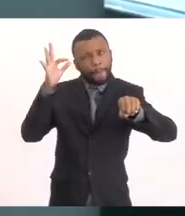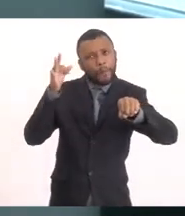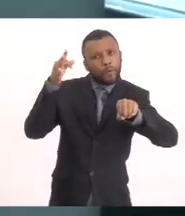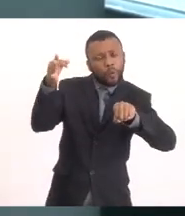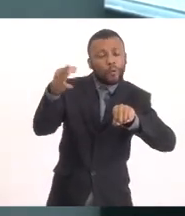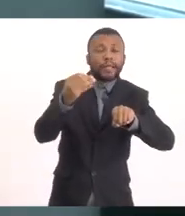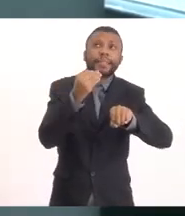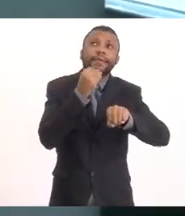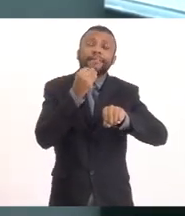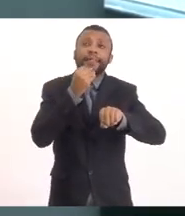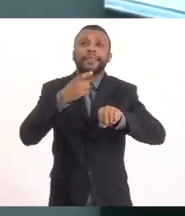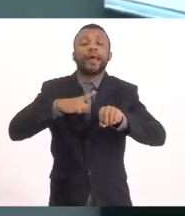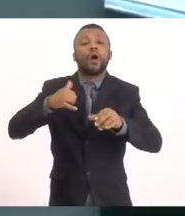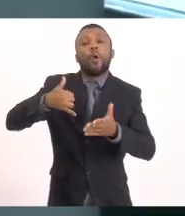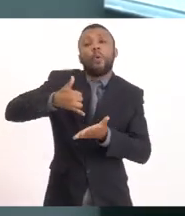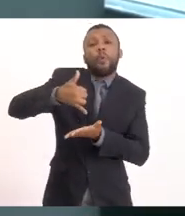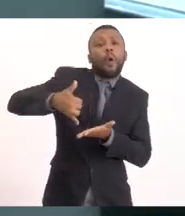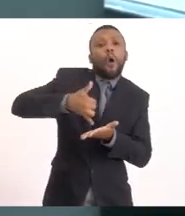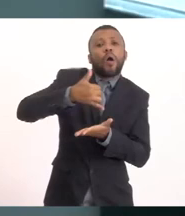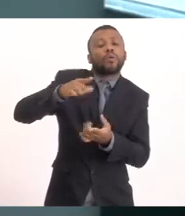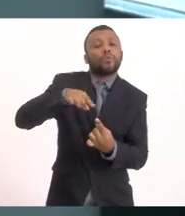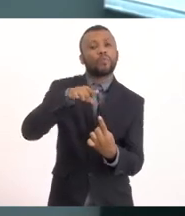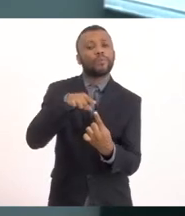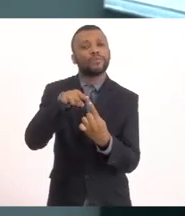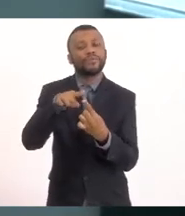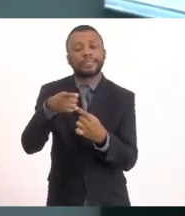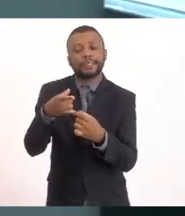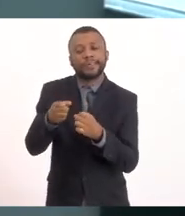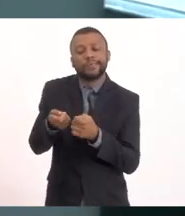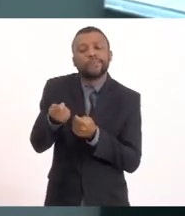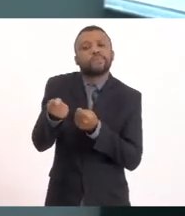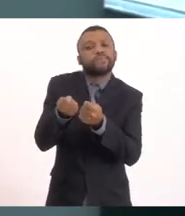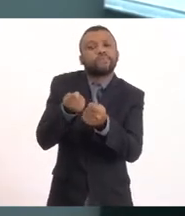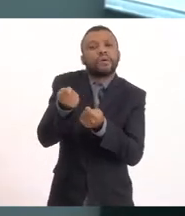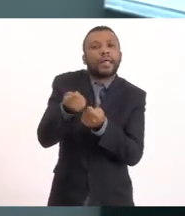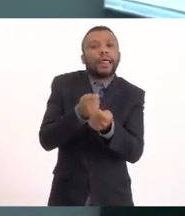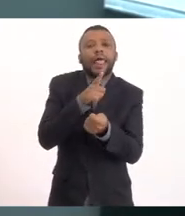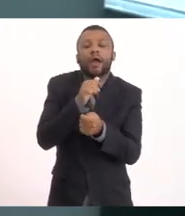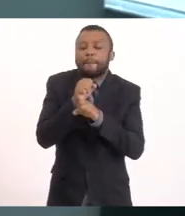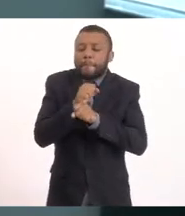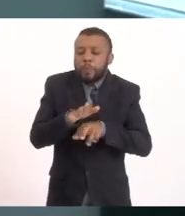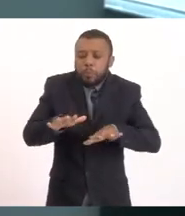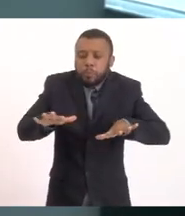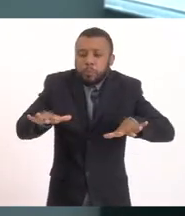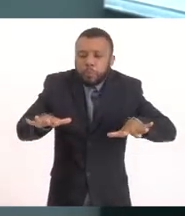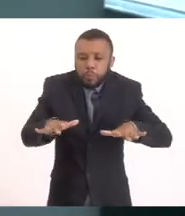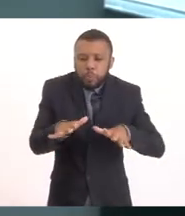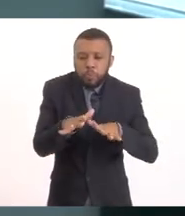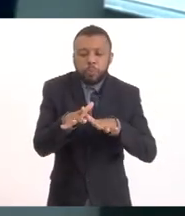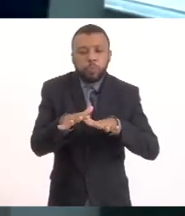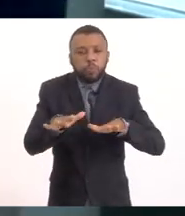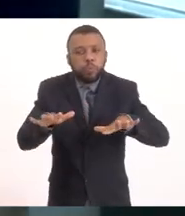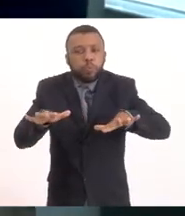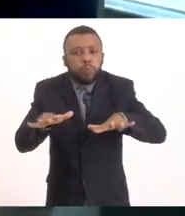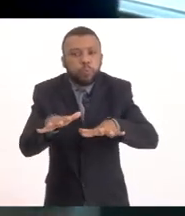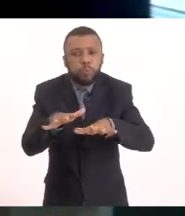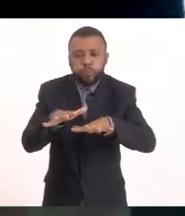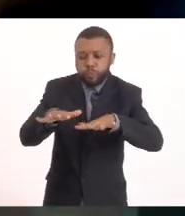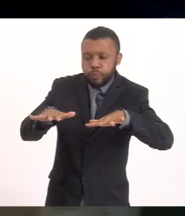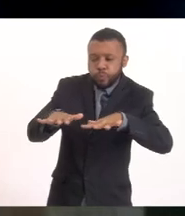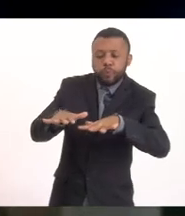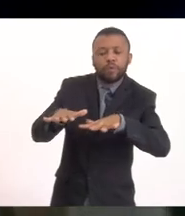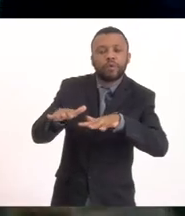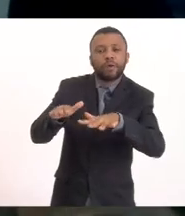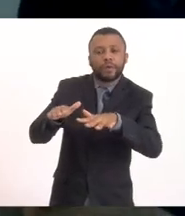Que seguraria todo esse movimento de maré Que geraria depósito na entrada da Barra do Saquarema